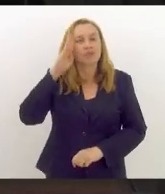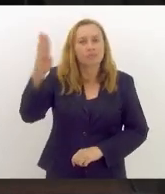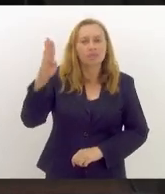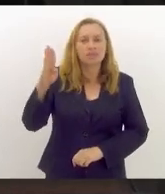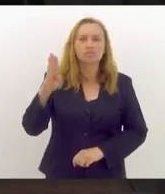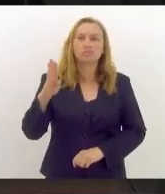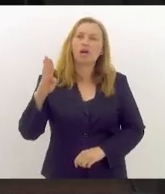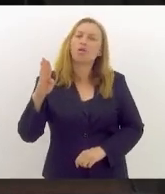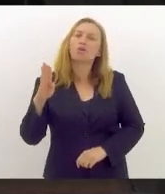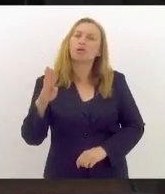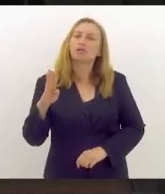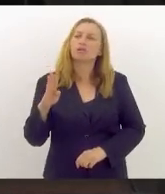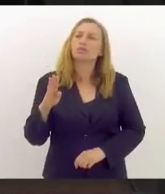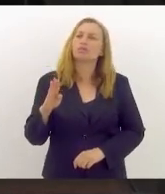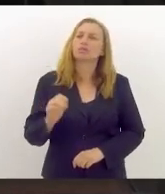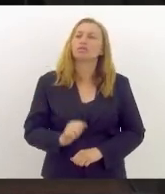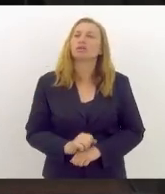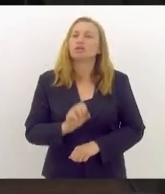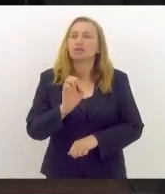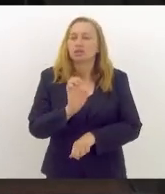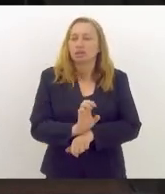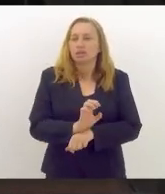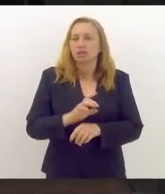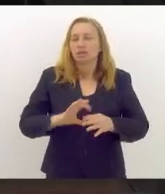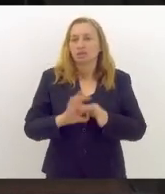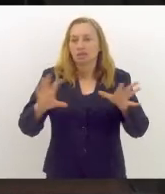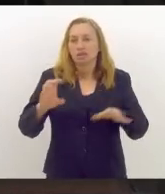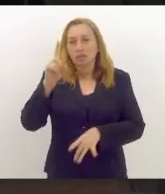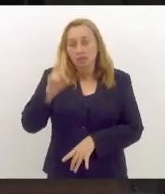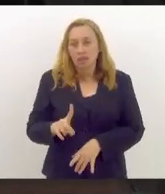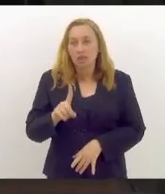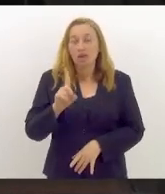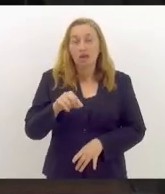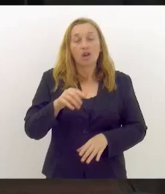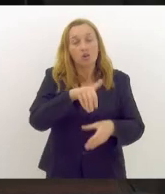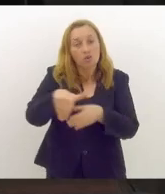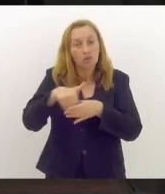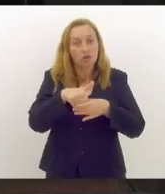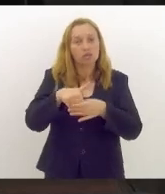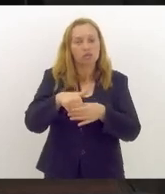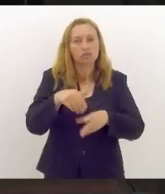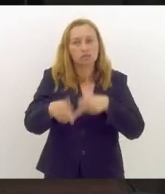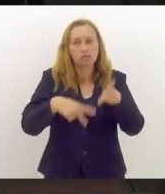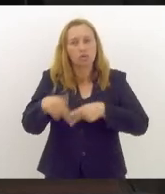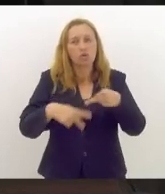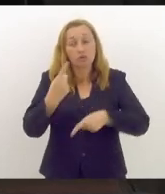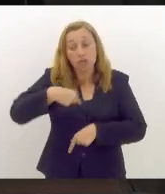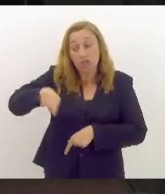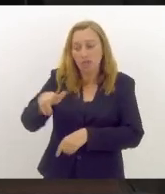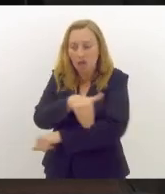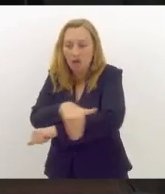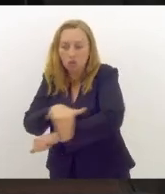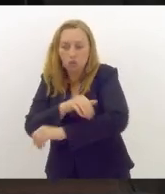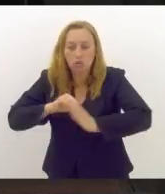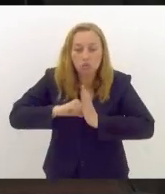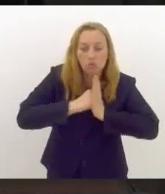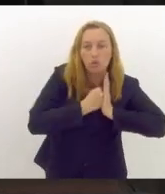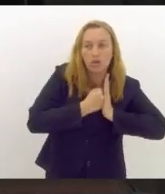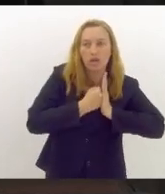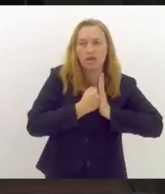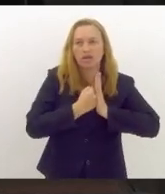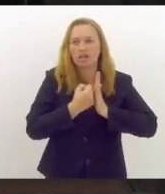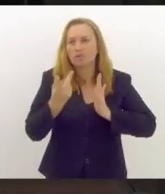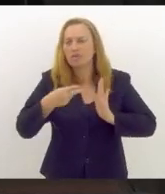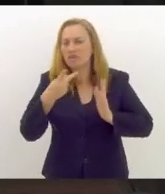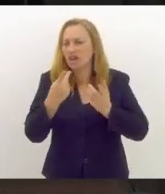instrumento do Estado Democrático de Direito é o voto popular, é a soberania popular, ir às ruas, bloqueá-las para